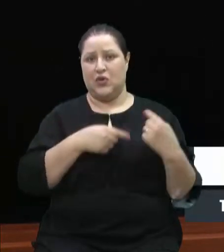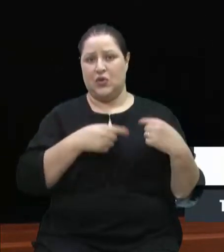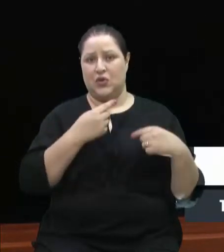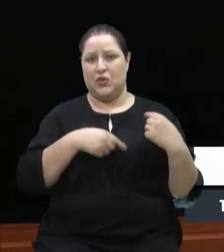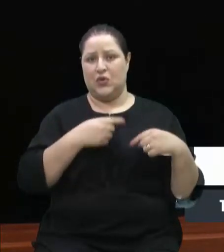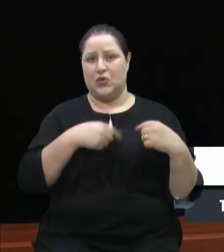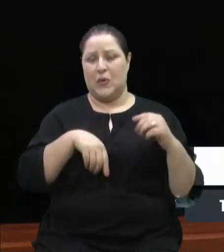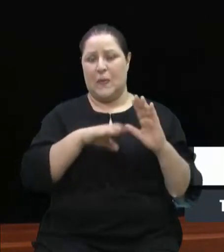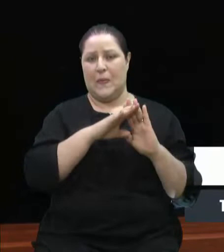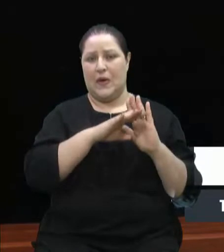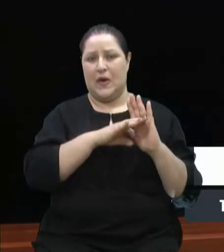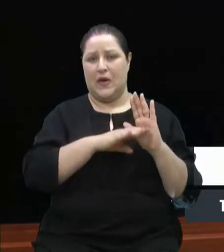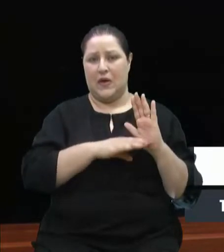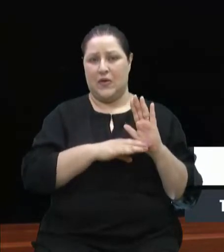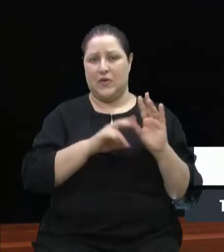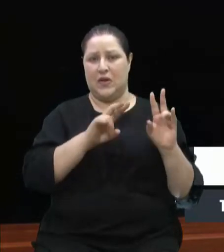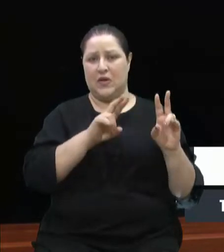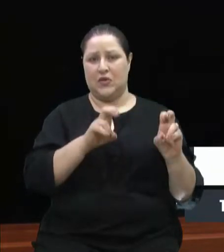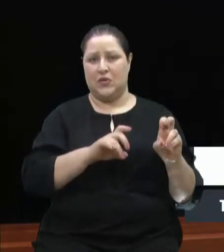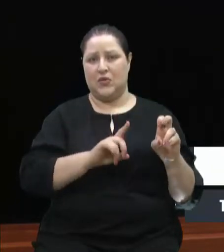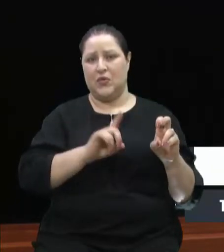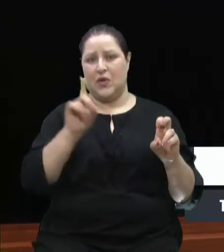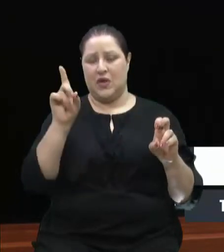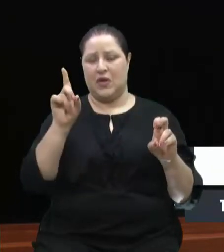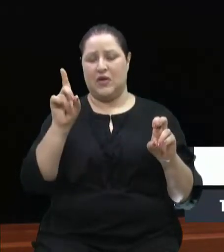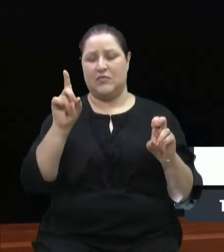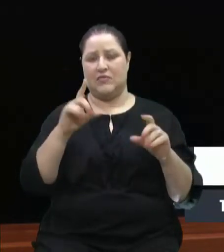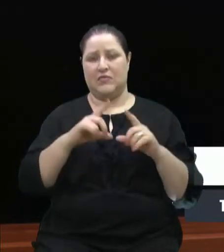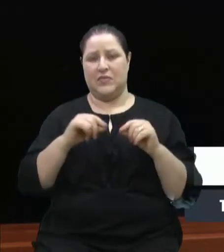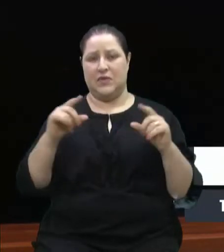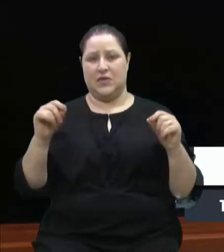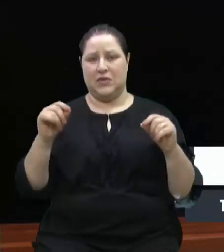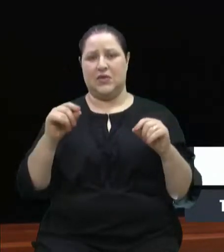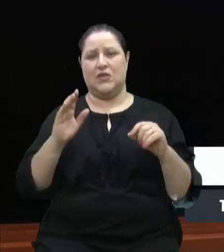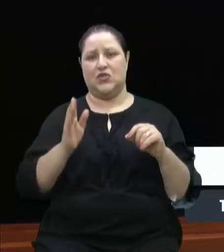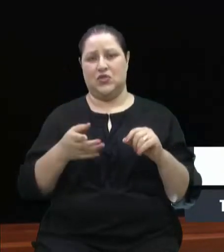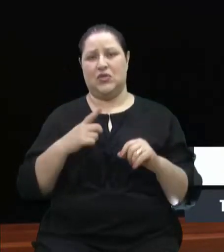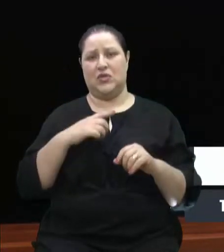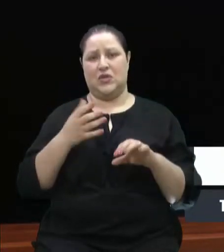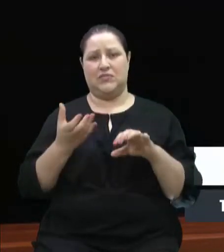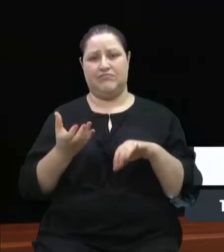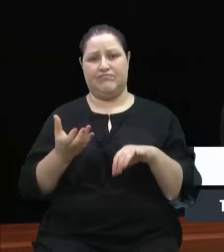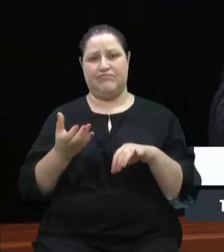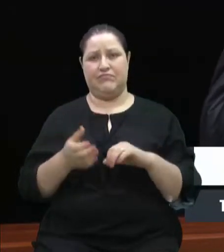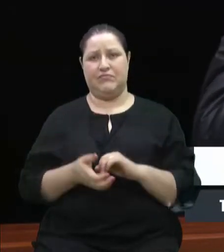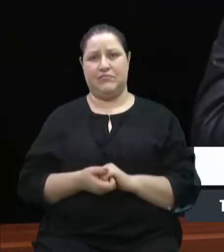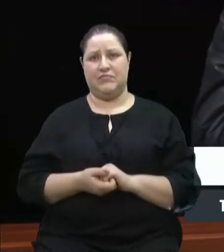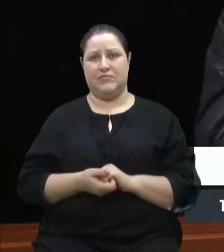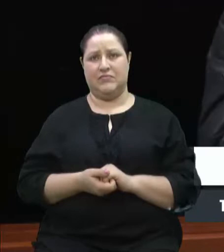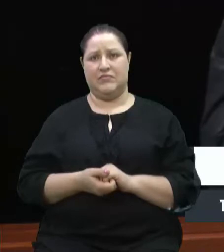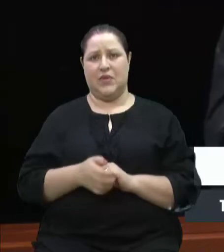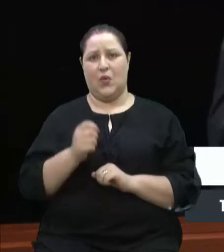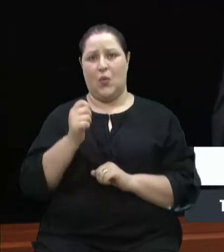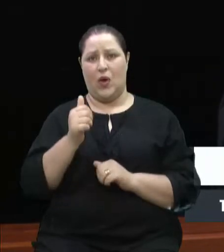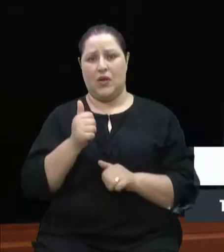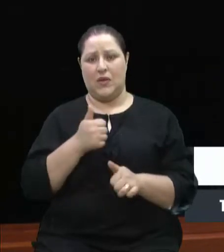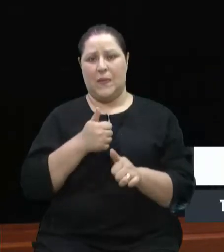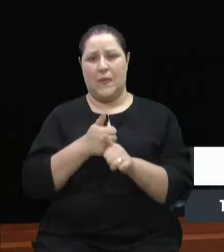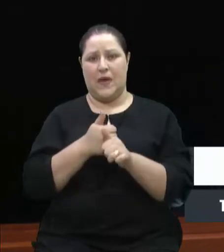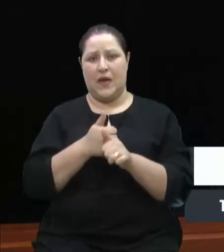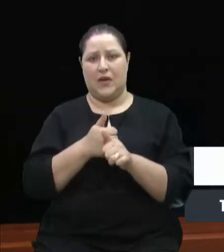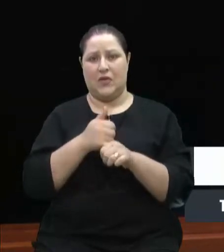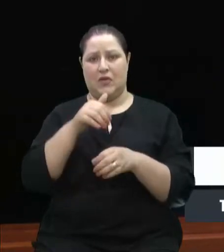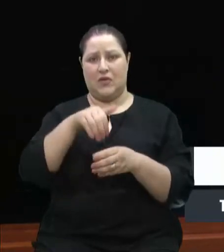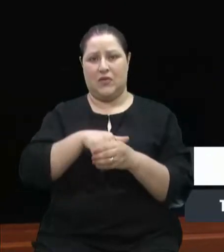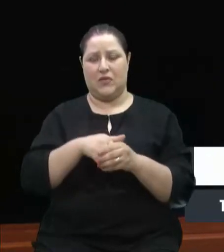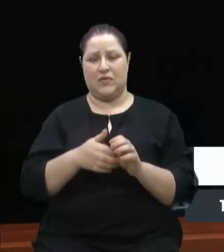que está lá no Congresso, que estava sentado em cima e agora, na véspera das eleições, se tira,